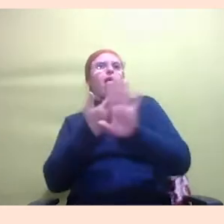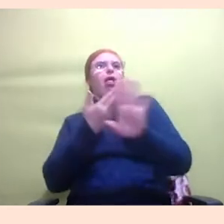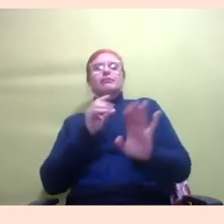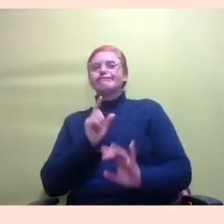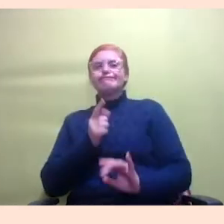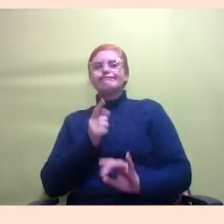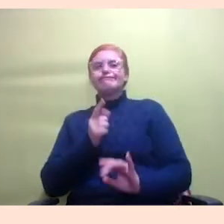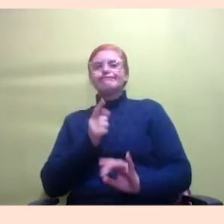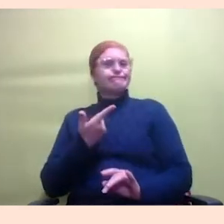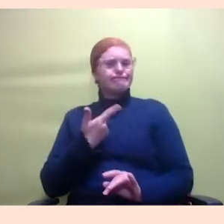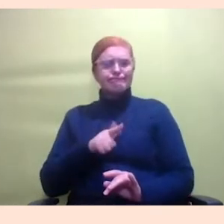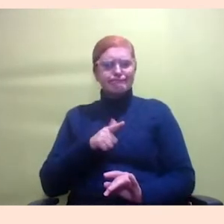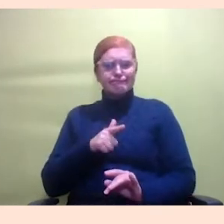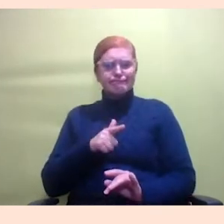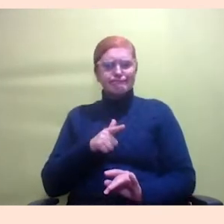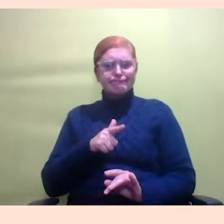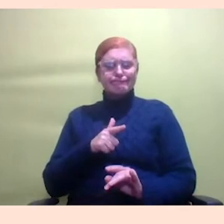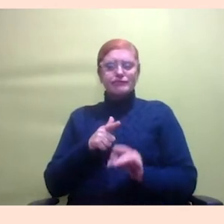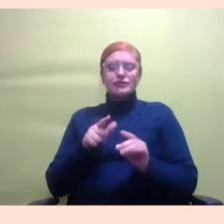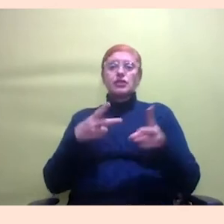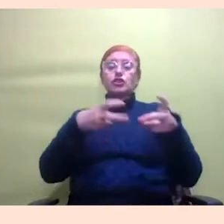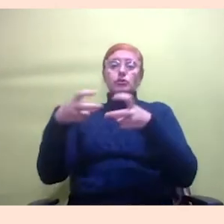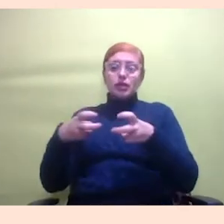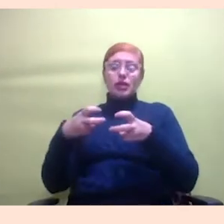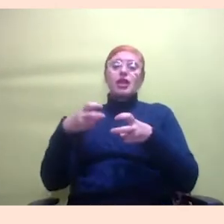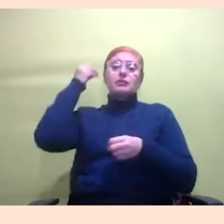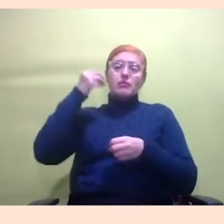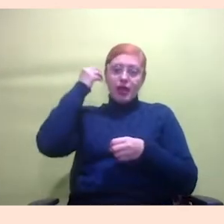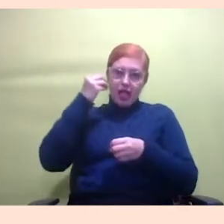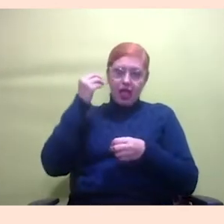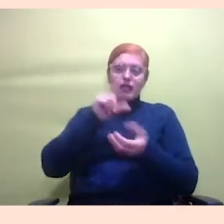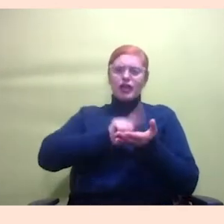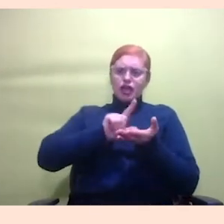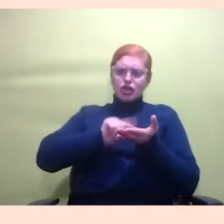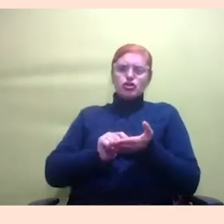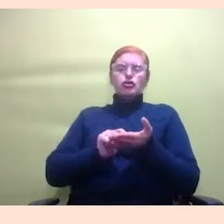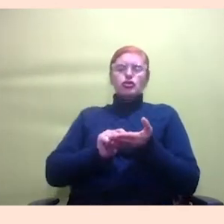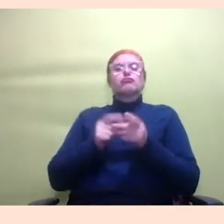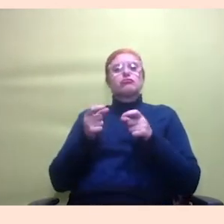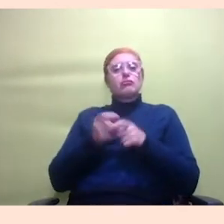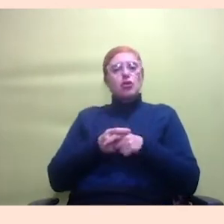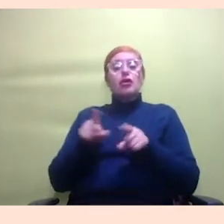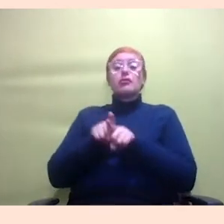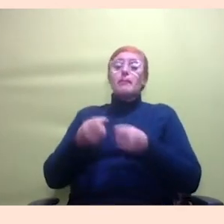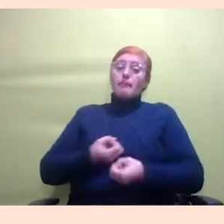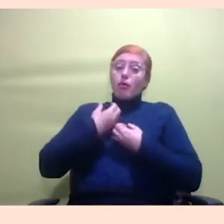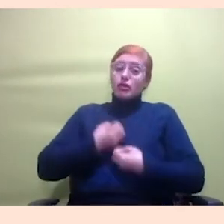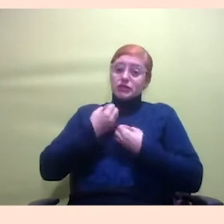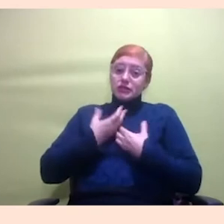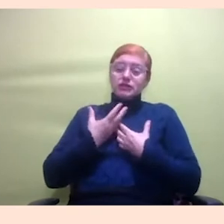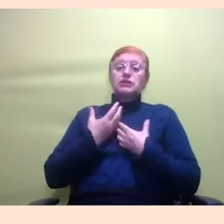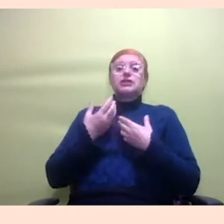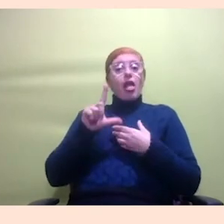artigos com tamanho menores a gente está recebendo também poesia a gente está recebendo crônica cordel então a ideia é a